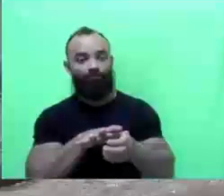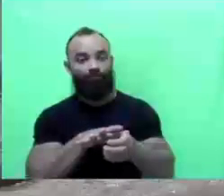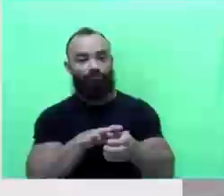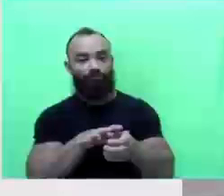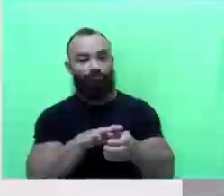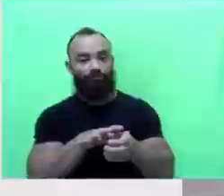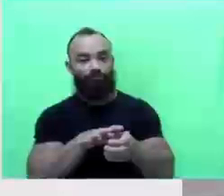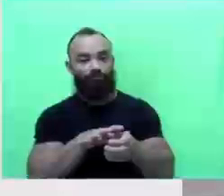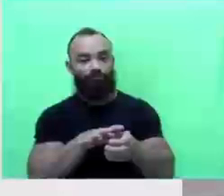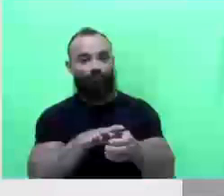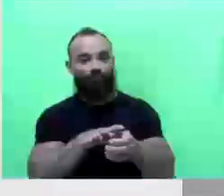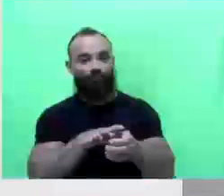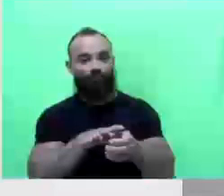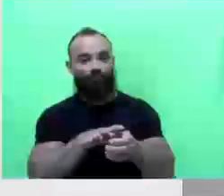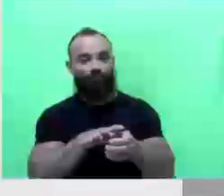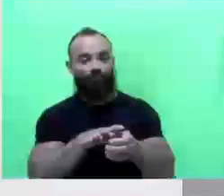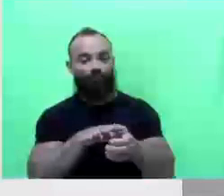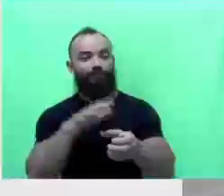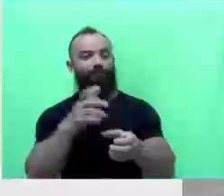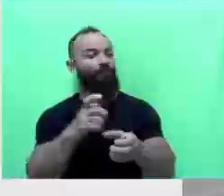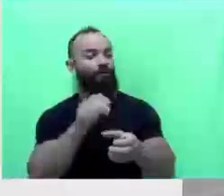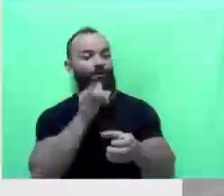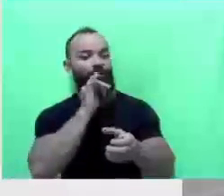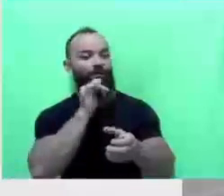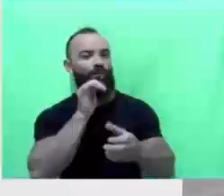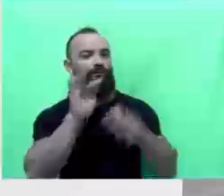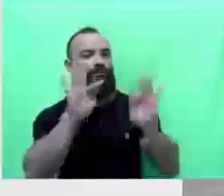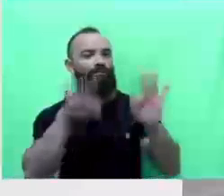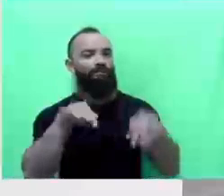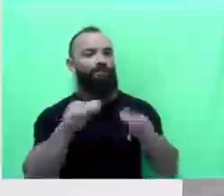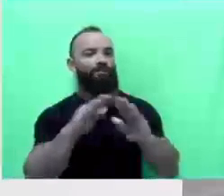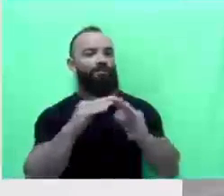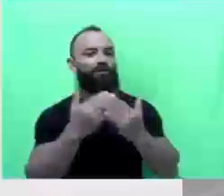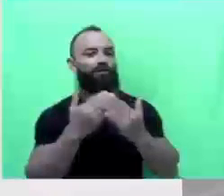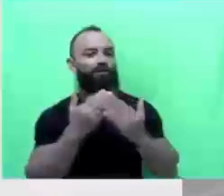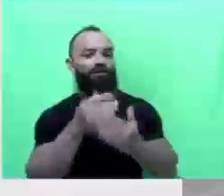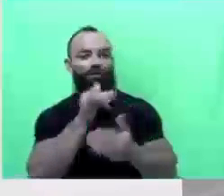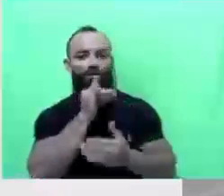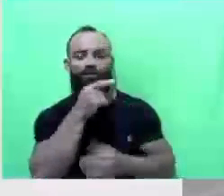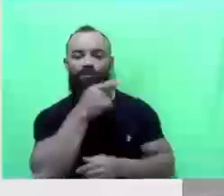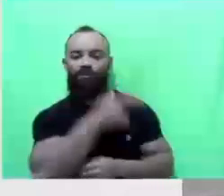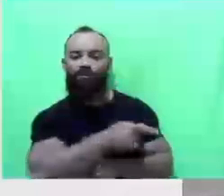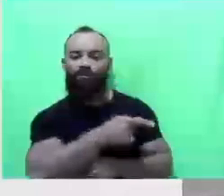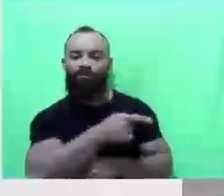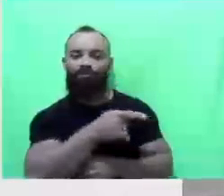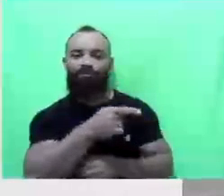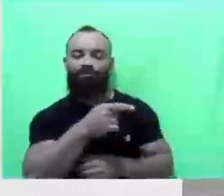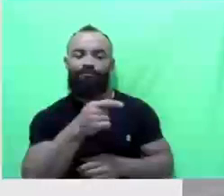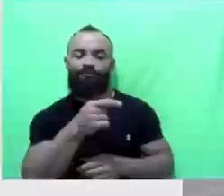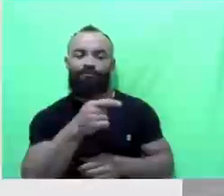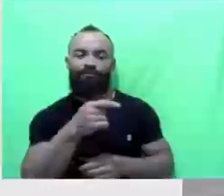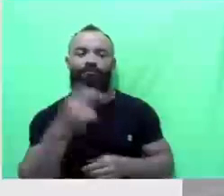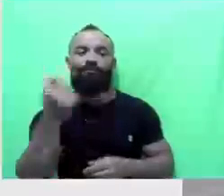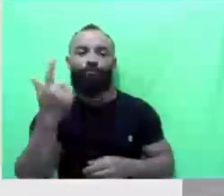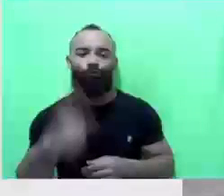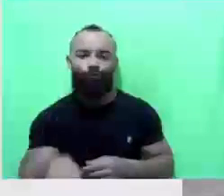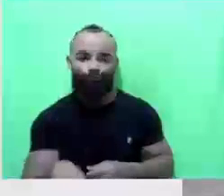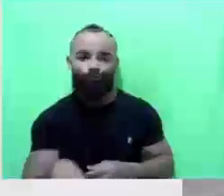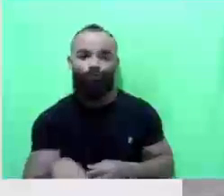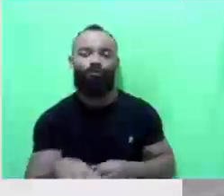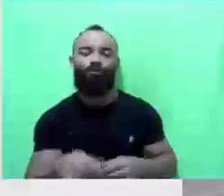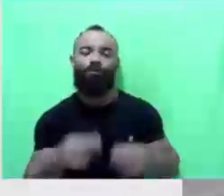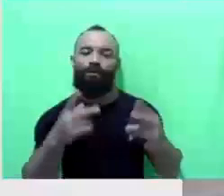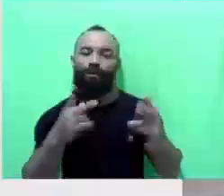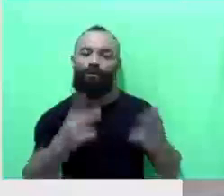final do colégio Ogabogo Novo. E a gente vê realmente, essa daí, Jânia Pascoal e Inês da Costa, novamente a mesma situação.